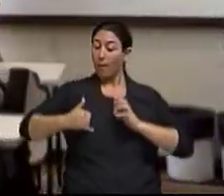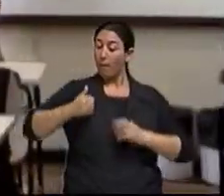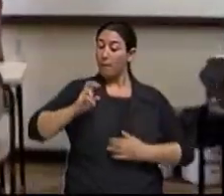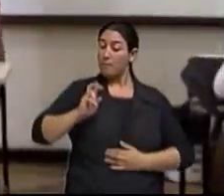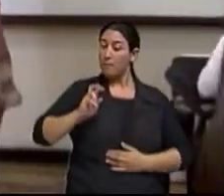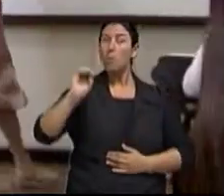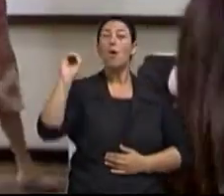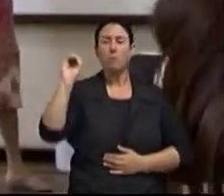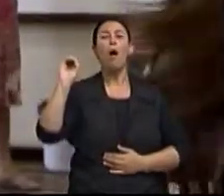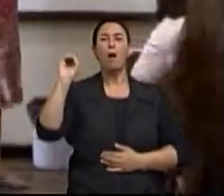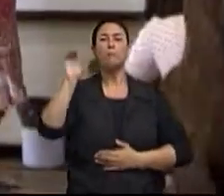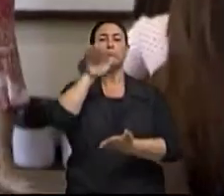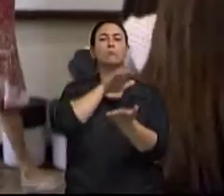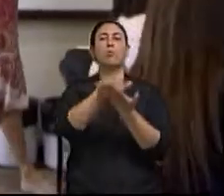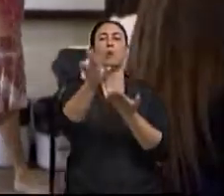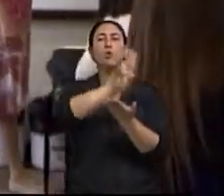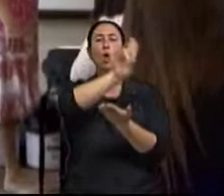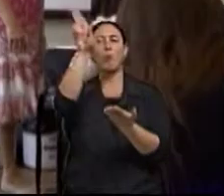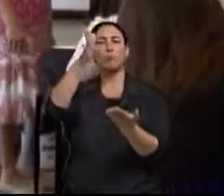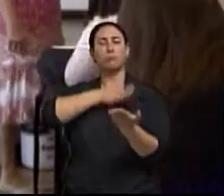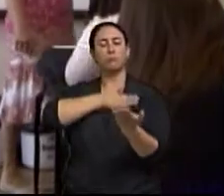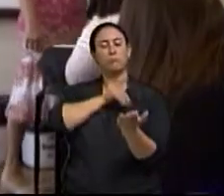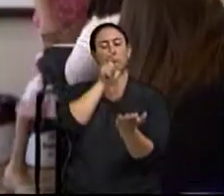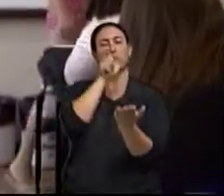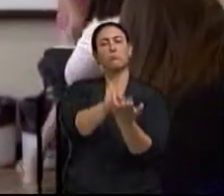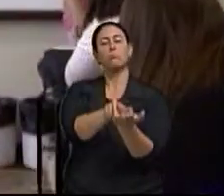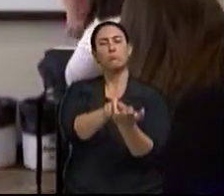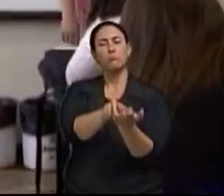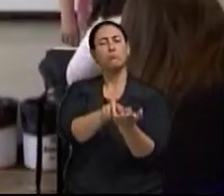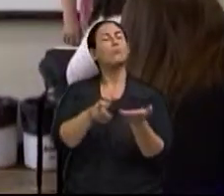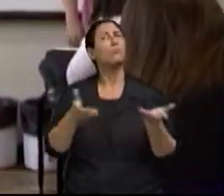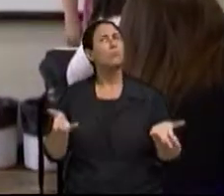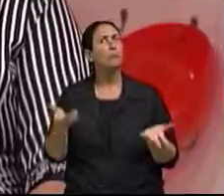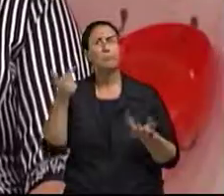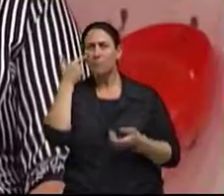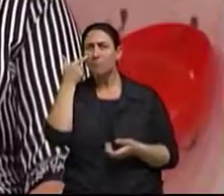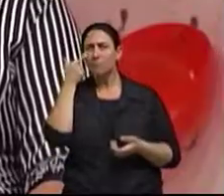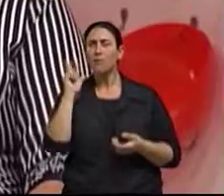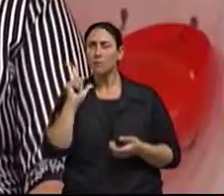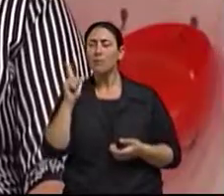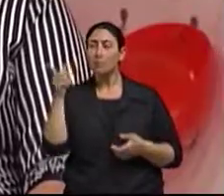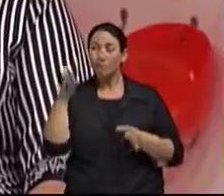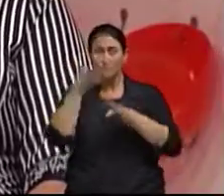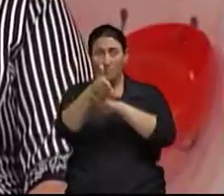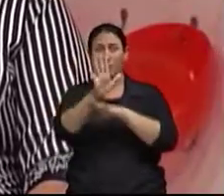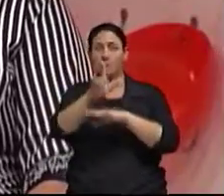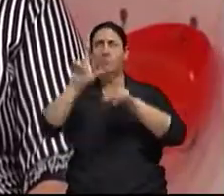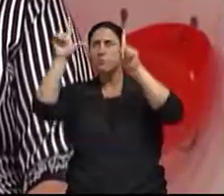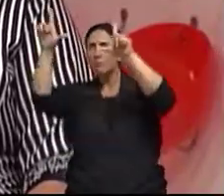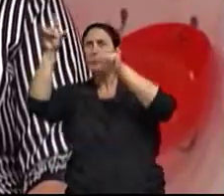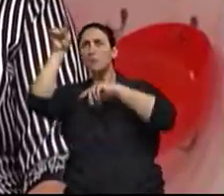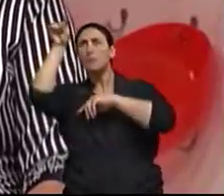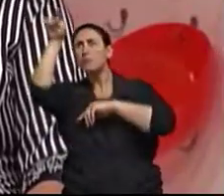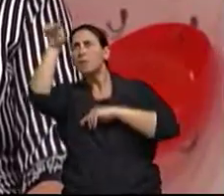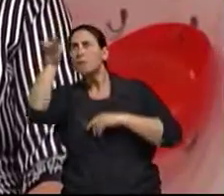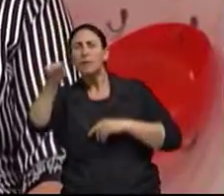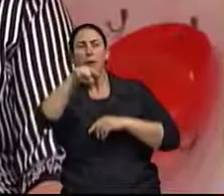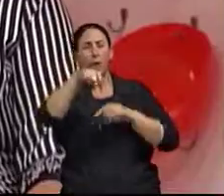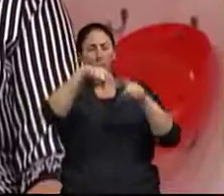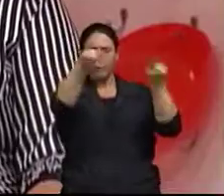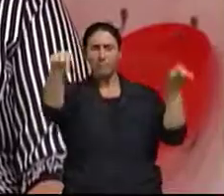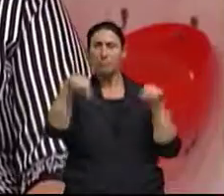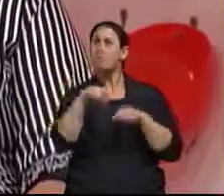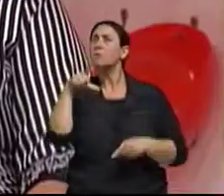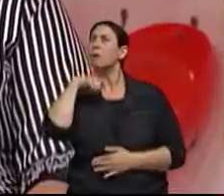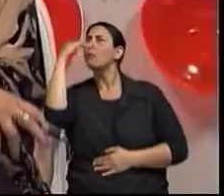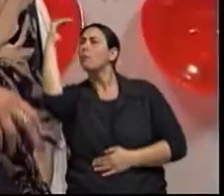E nas salas das universidades, chega na porta, tem o nome de todos os professores que trabalharam naquela sala. Universidades